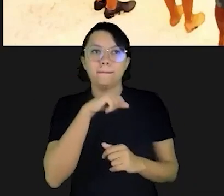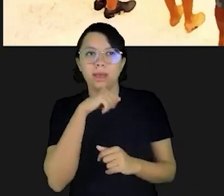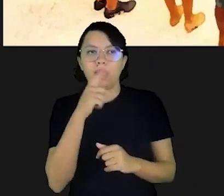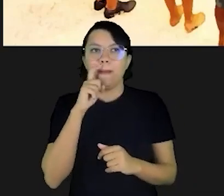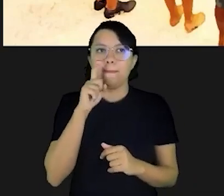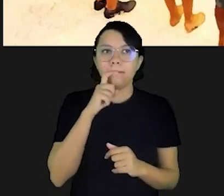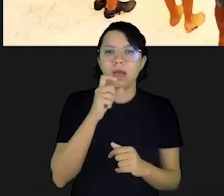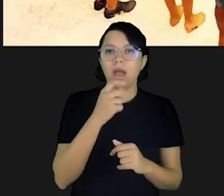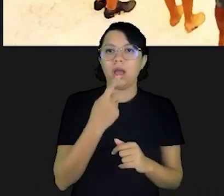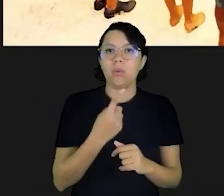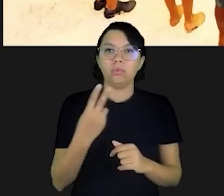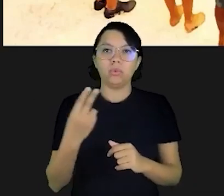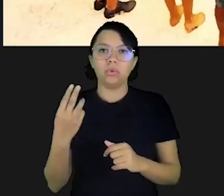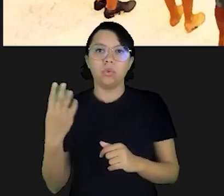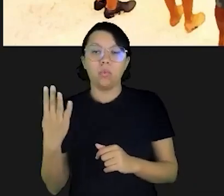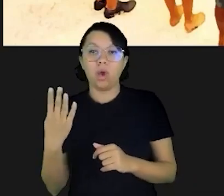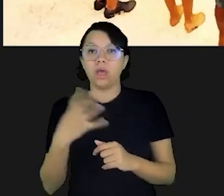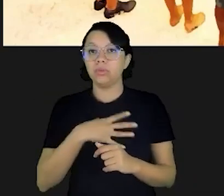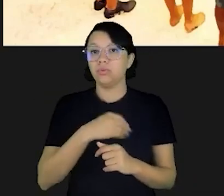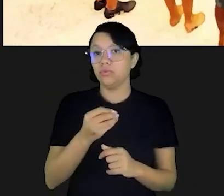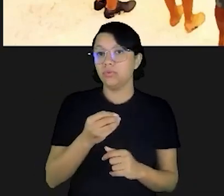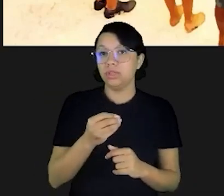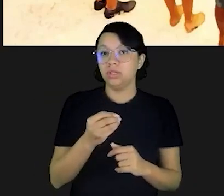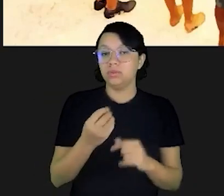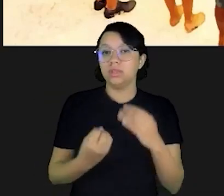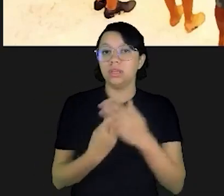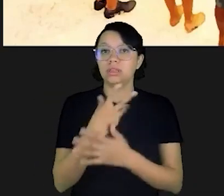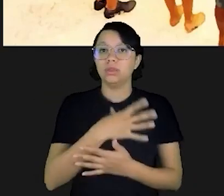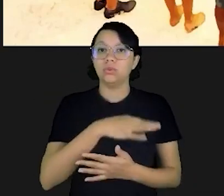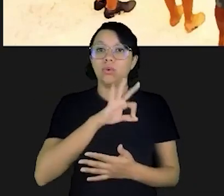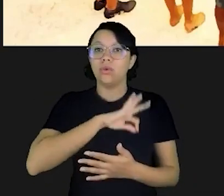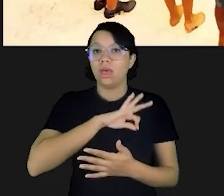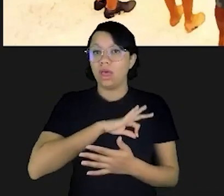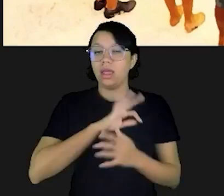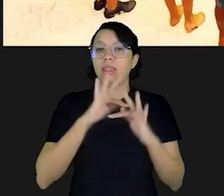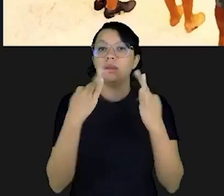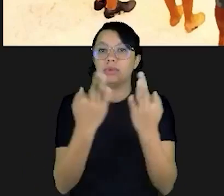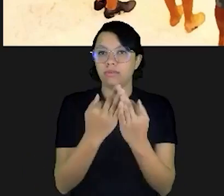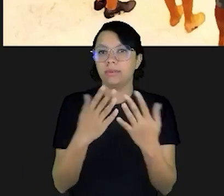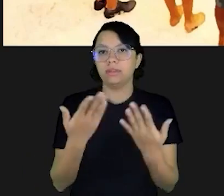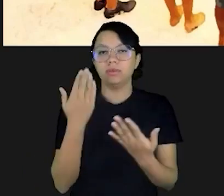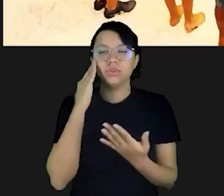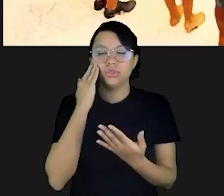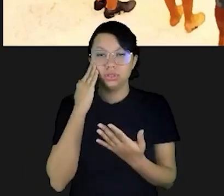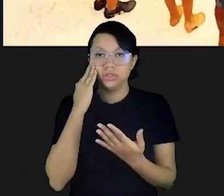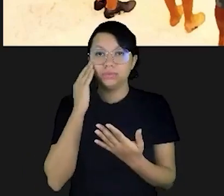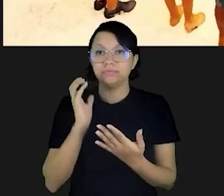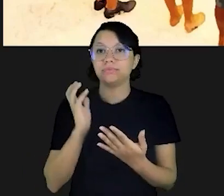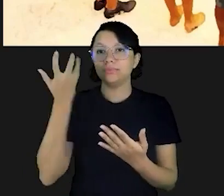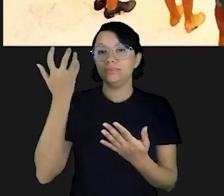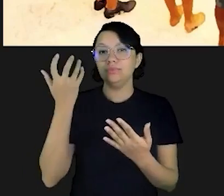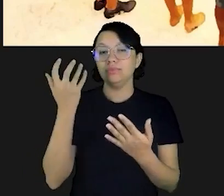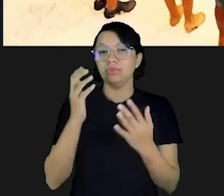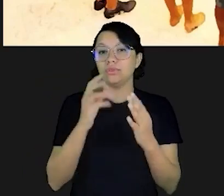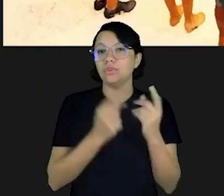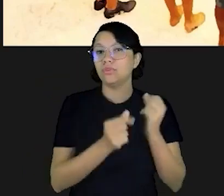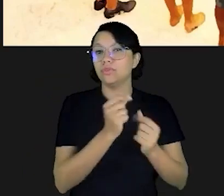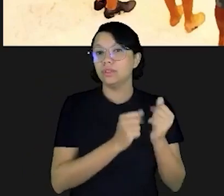gerando renda para a família, a gente traz a importância de que as decisões financeiras sejam tomadas